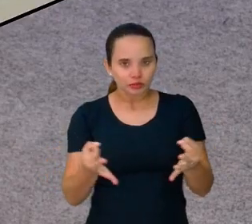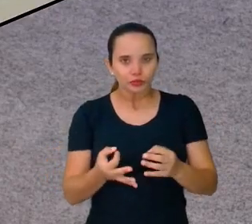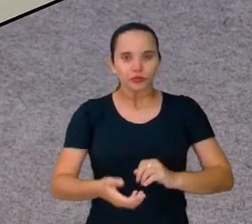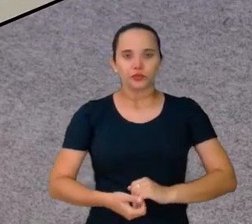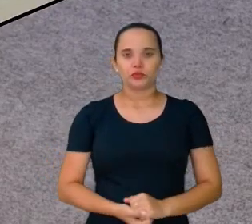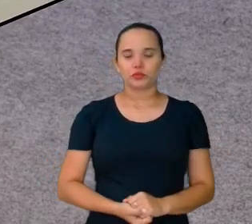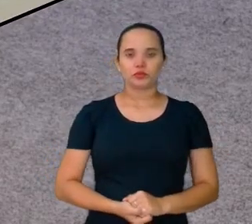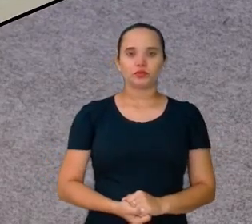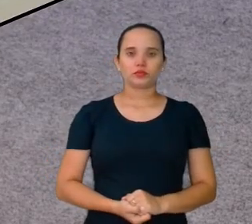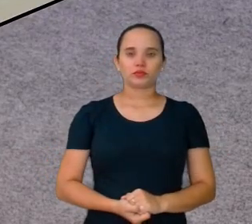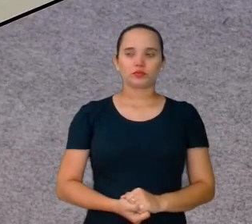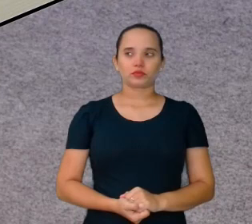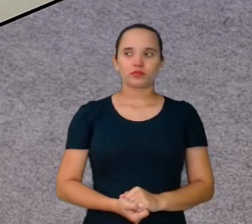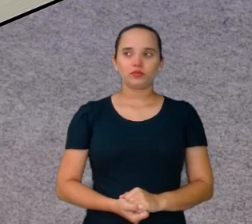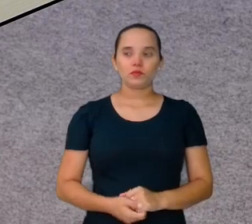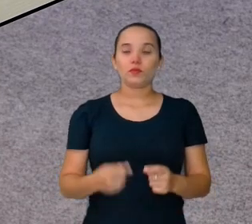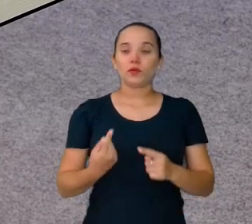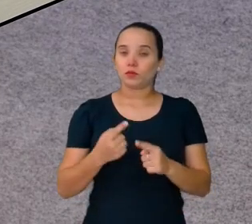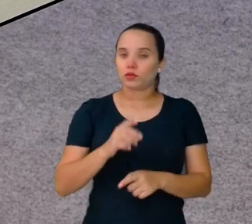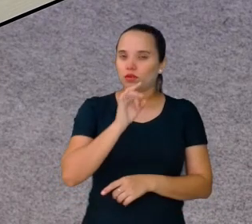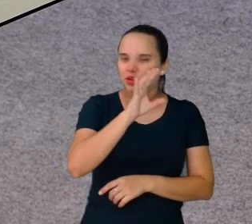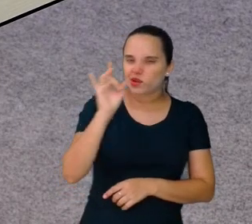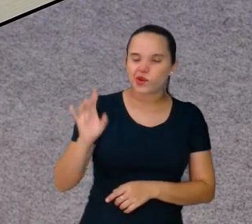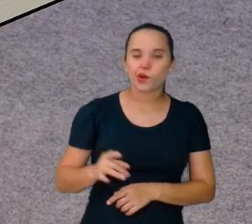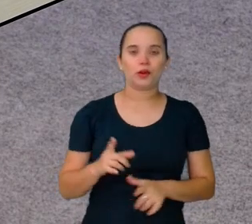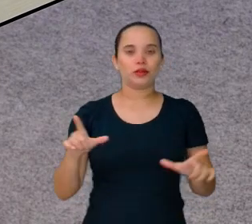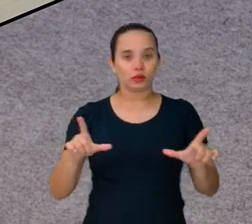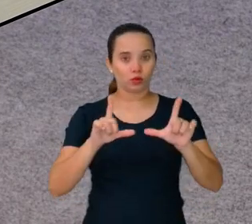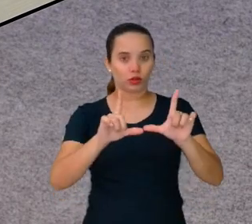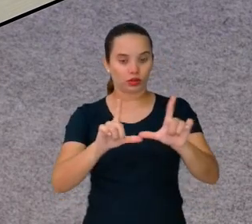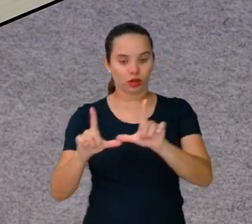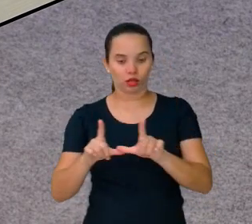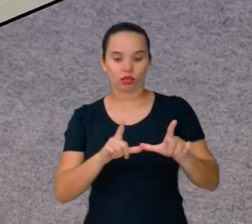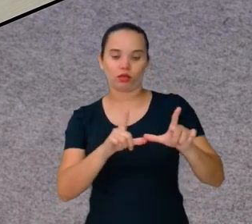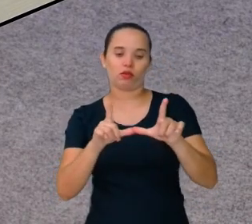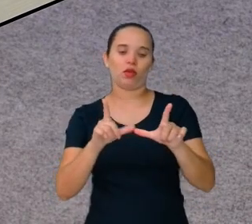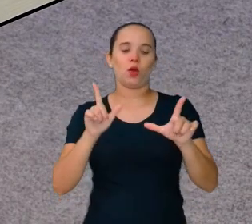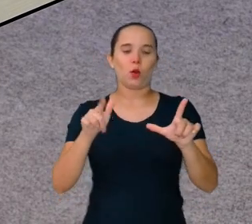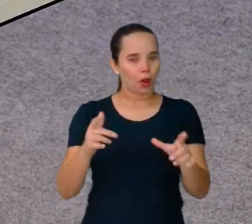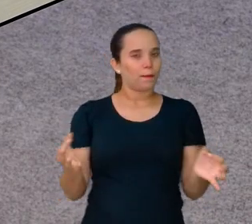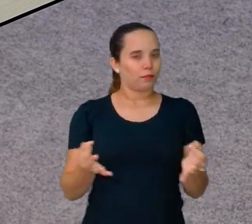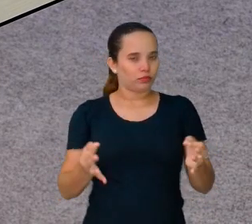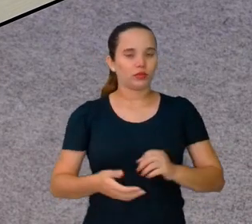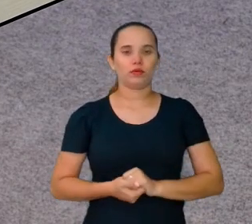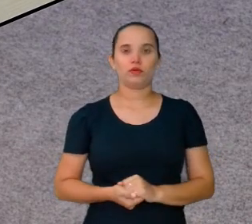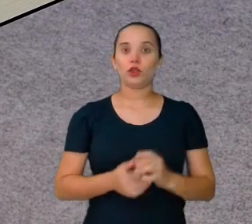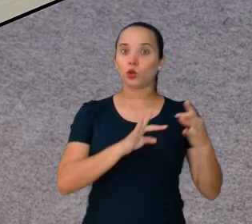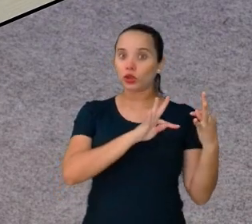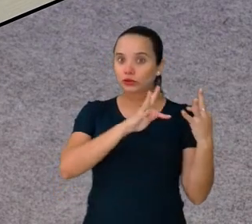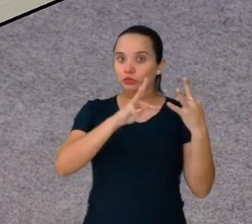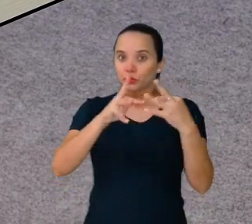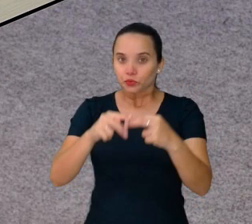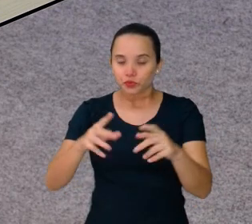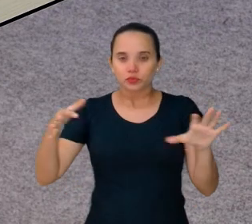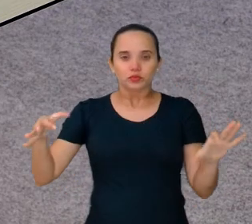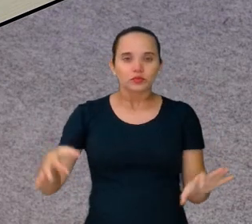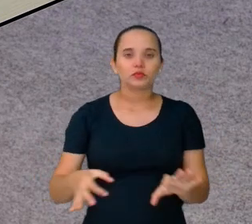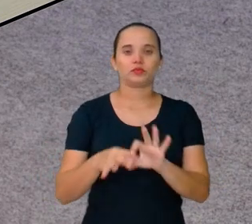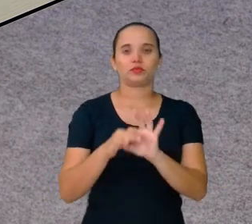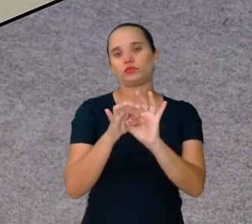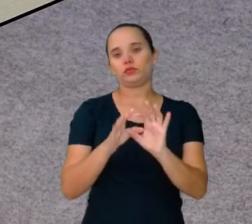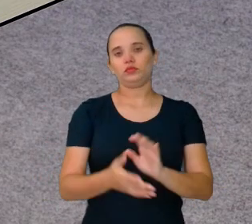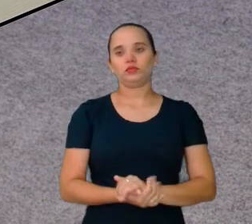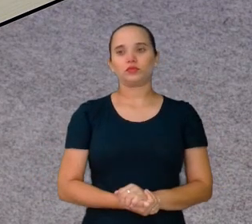O quadrado perfeito é cada quadradinho daqueles que a gente completou. Isso tudo, pessoal, está interligado.